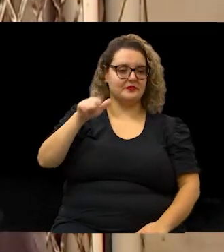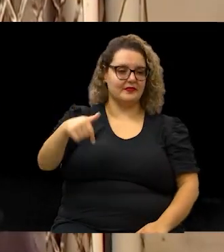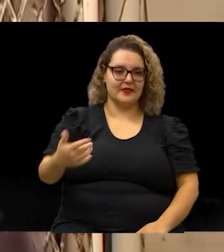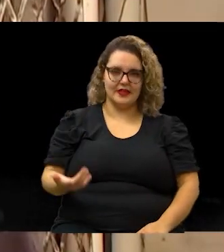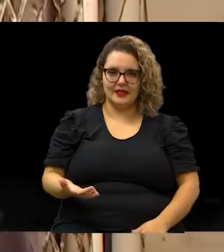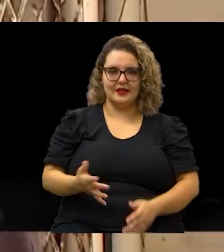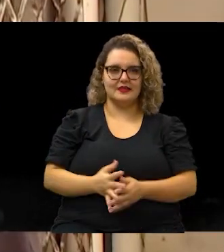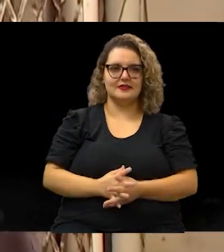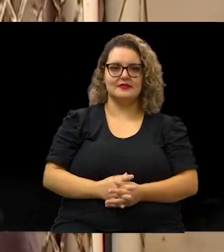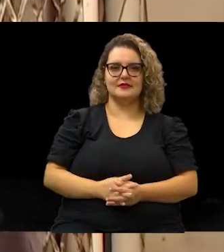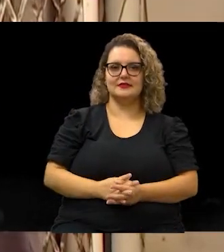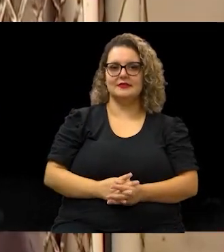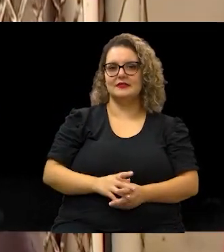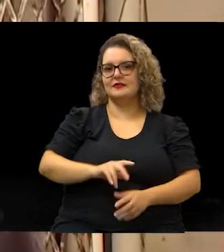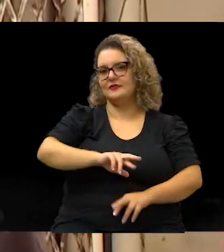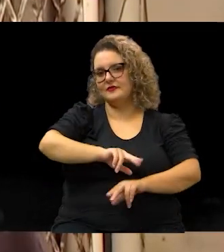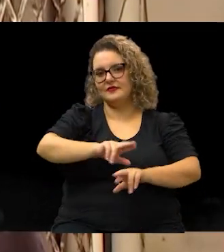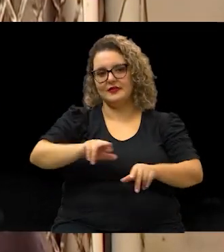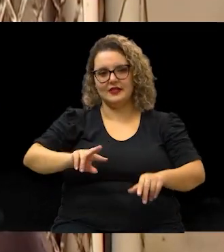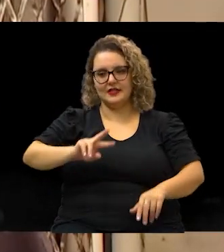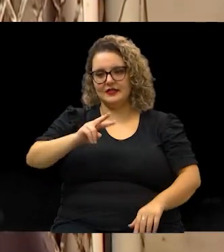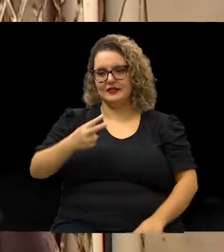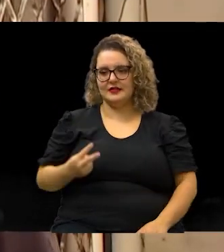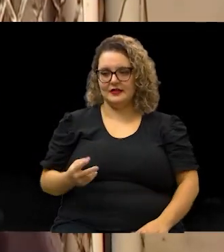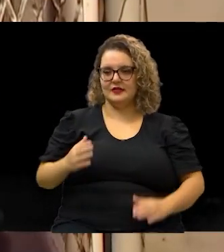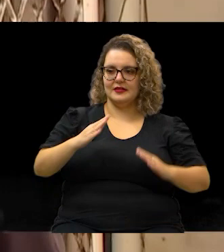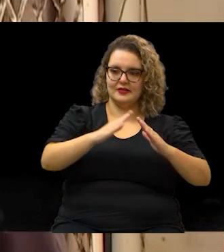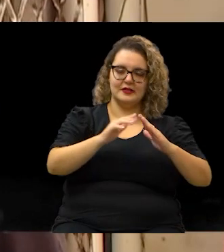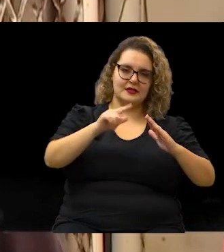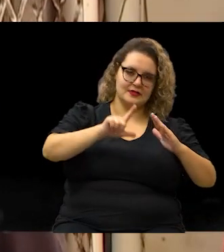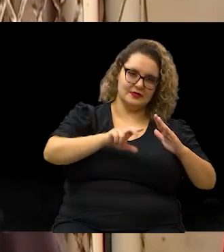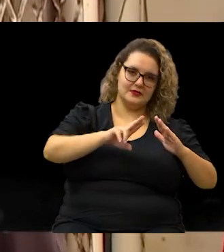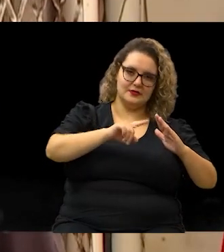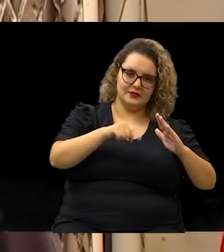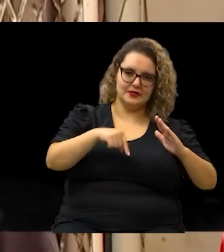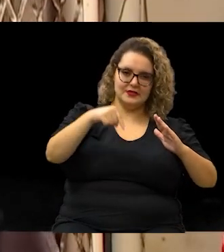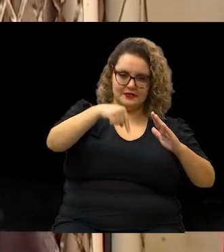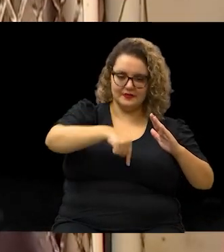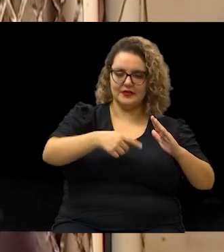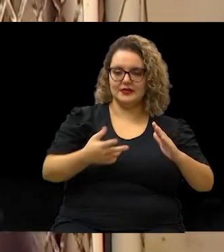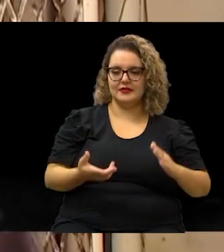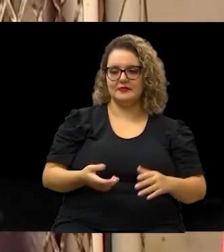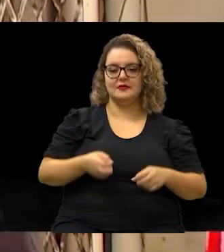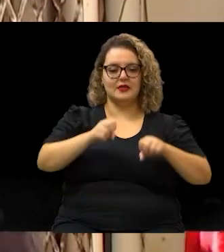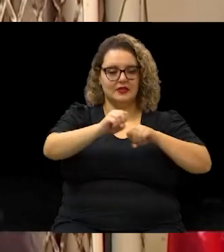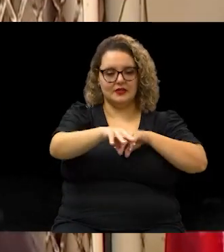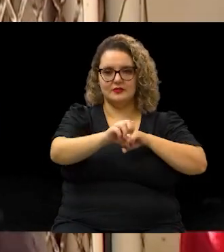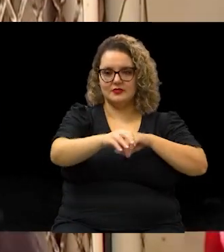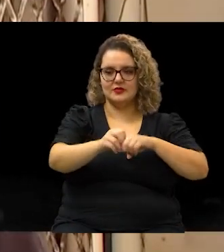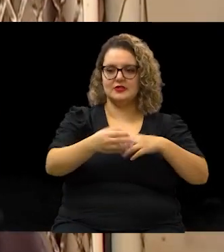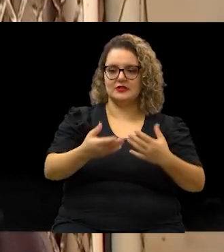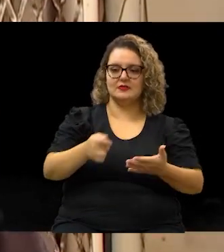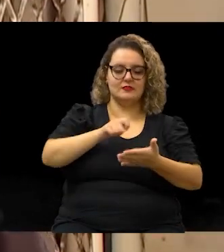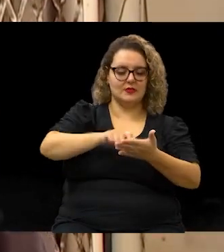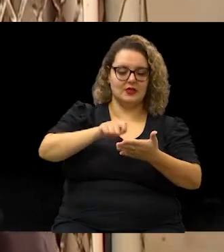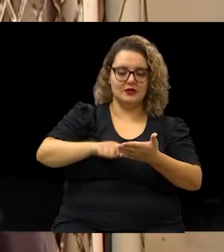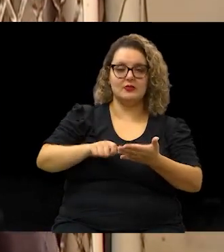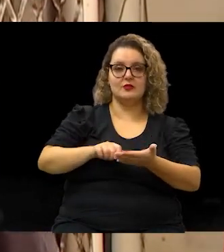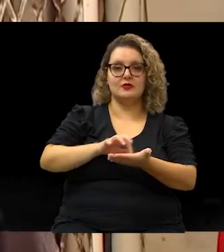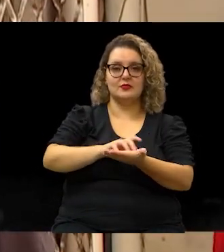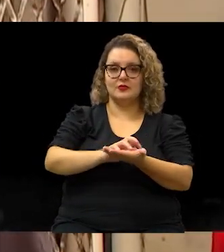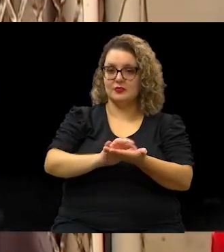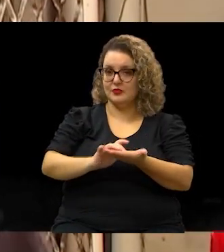vezes eu vim aqui na casa do Luiz. E passava para ele, ensinando ele, ele anotando no braile